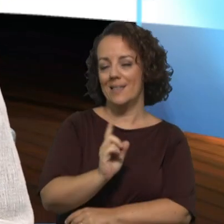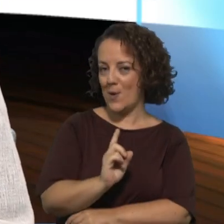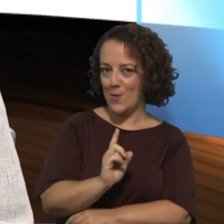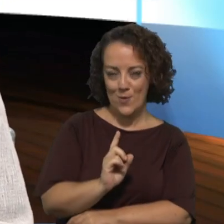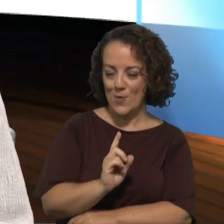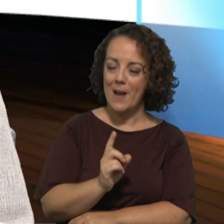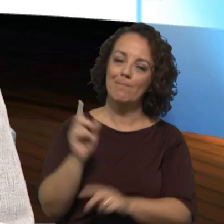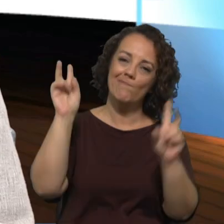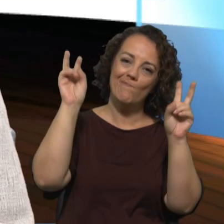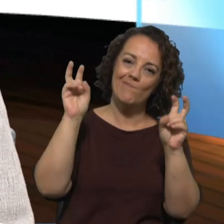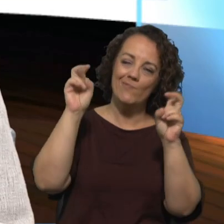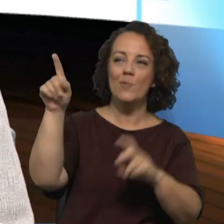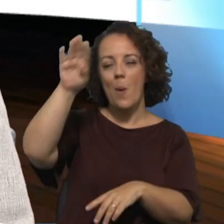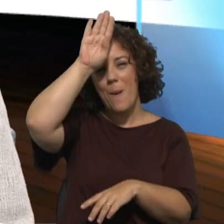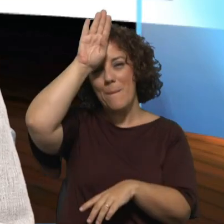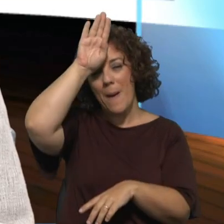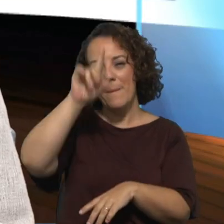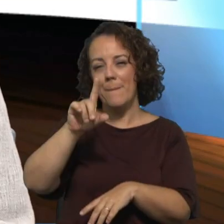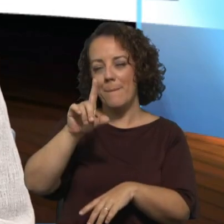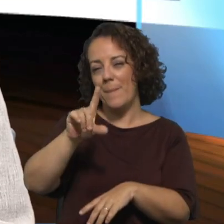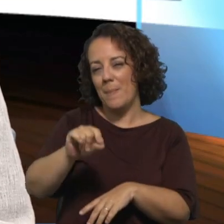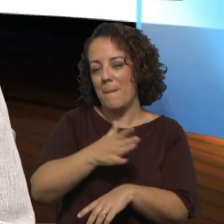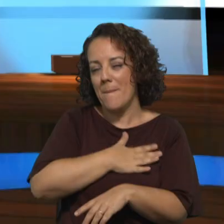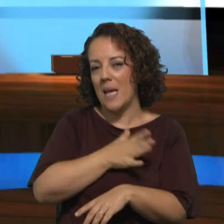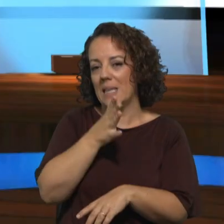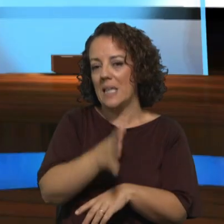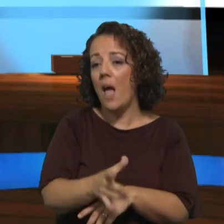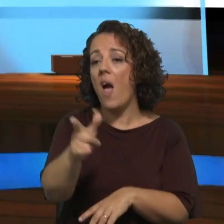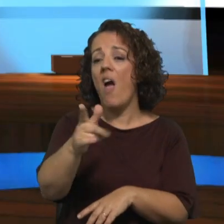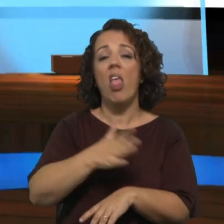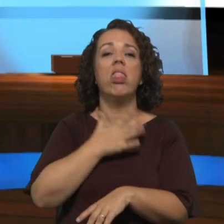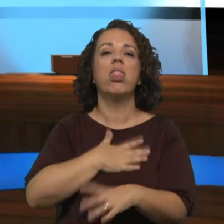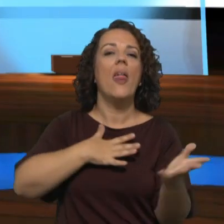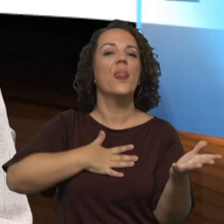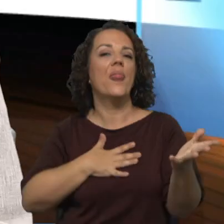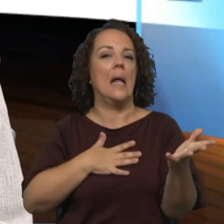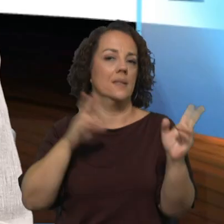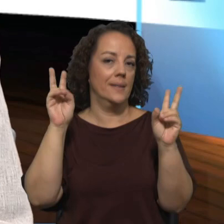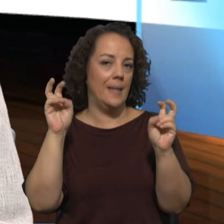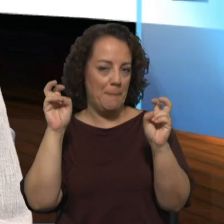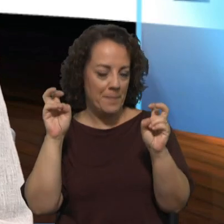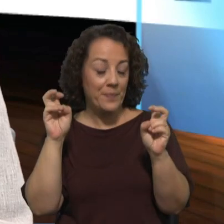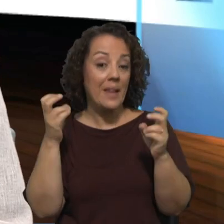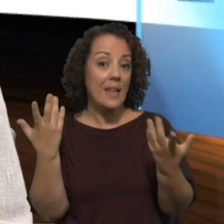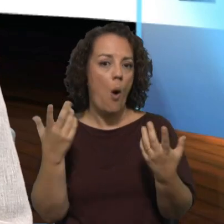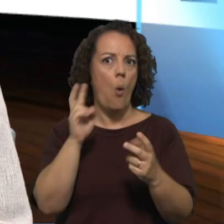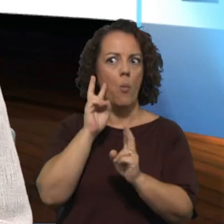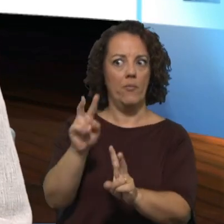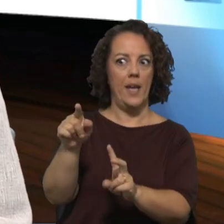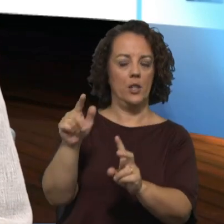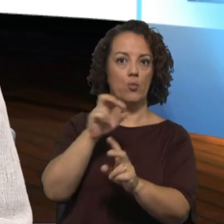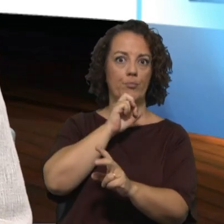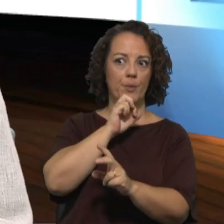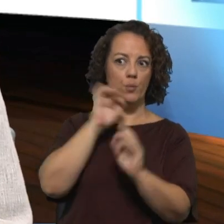usando uma expressão que o Papa Francisco também usou. E, portanto, obviamente que quem vê neste sino de um sinal de esperança